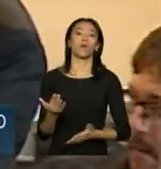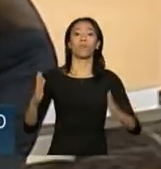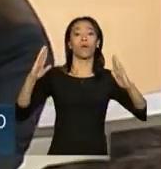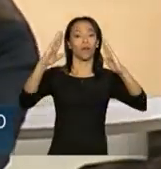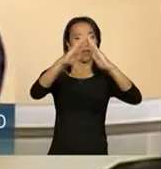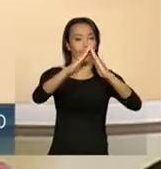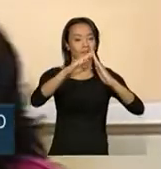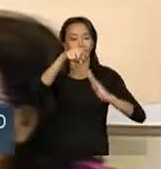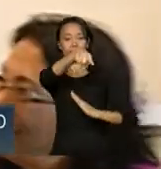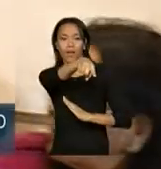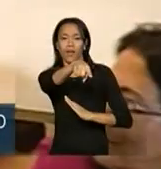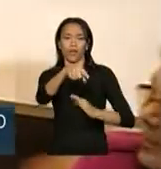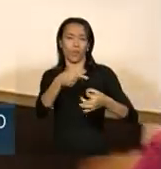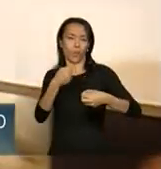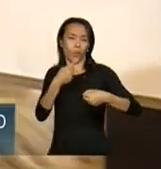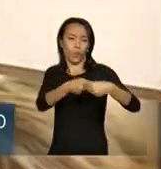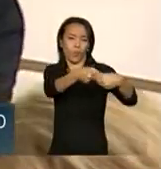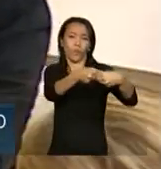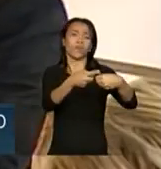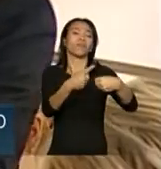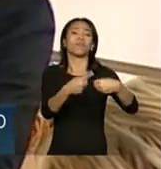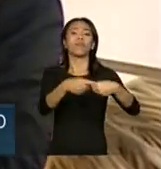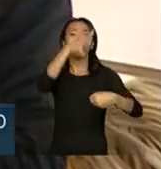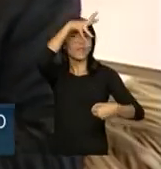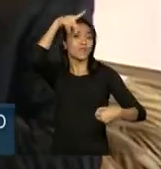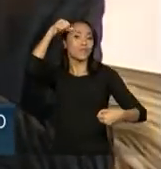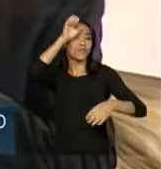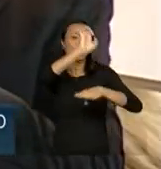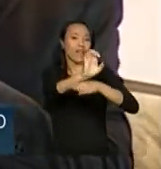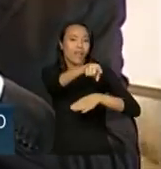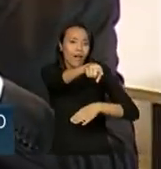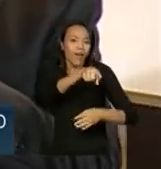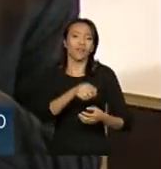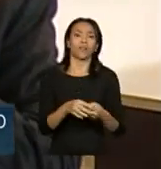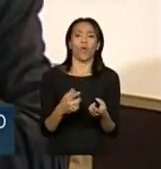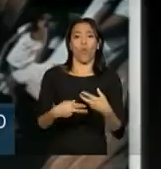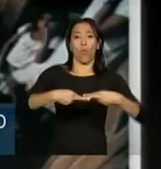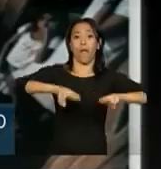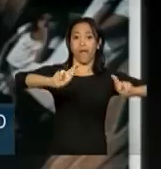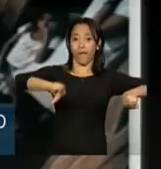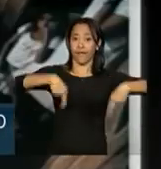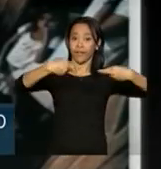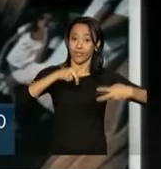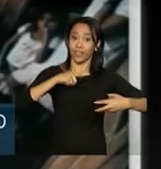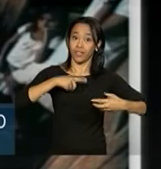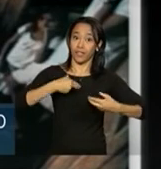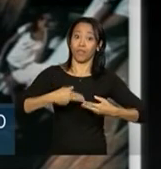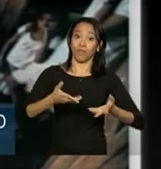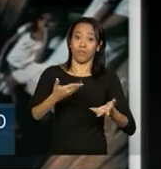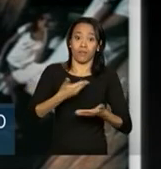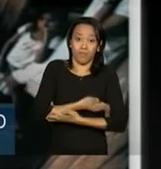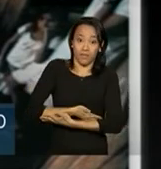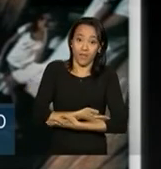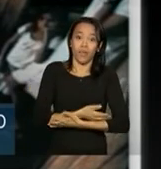caboclo lá, na região amazônica, uma rede onde está uma criança, com um médico do lado dela,